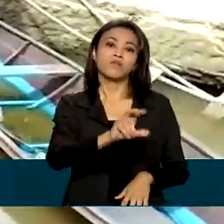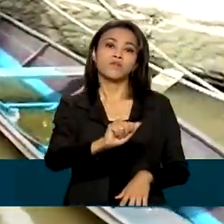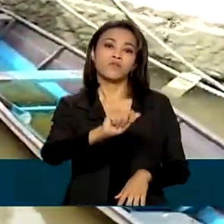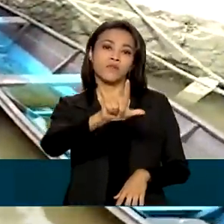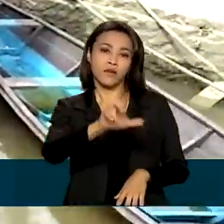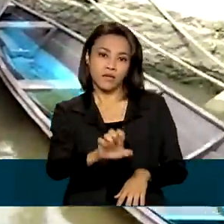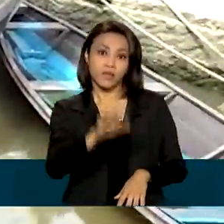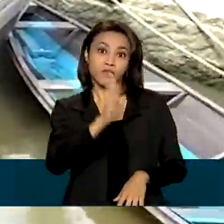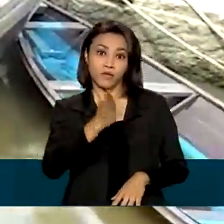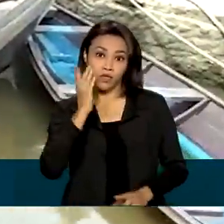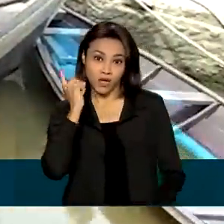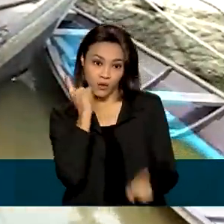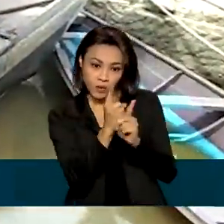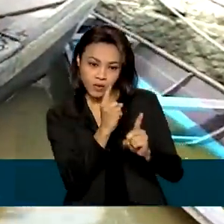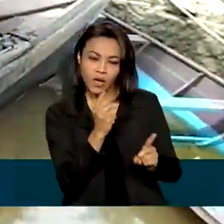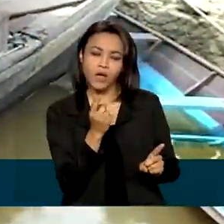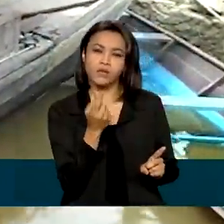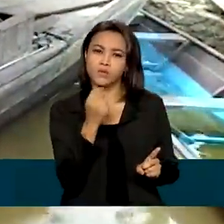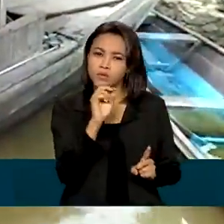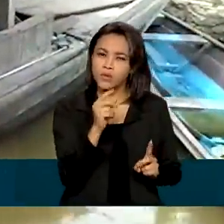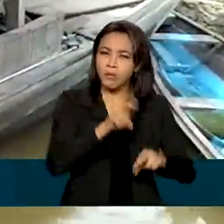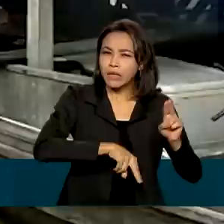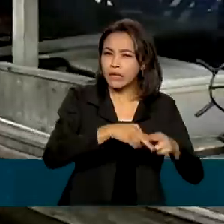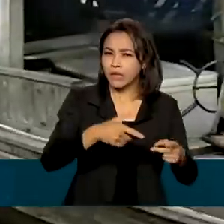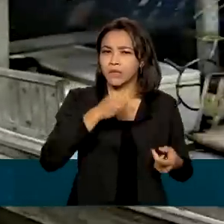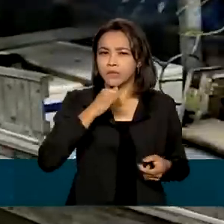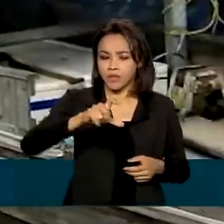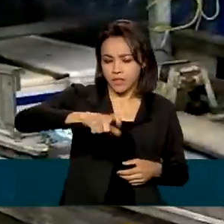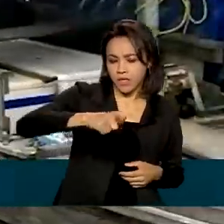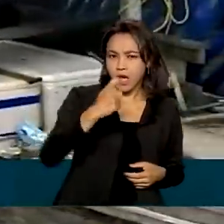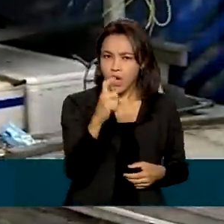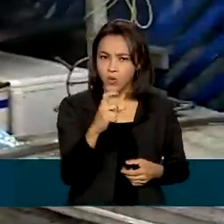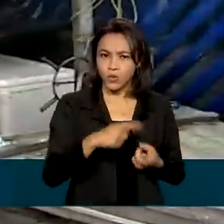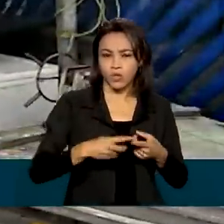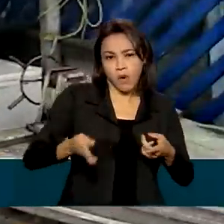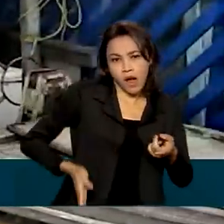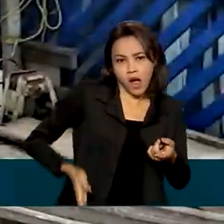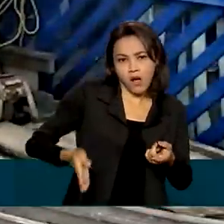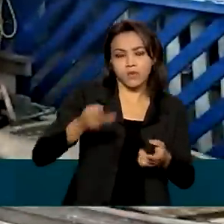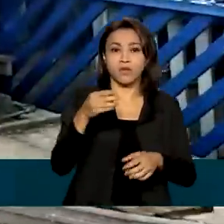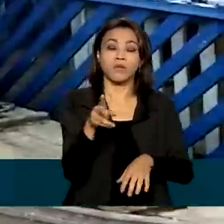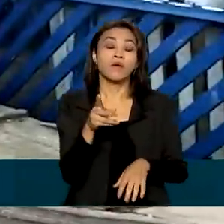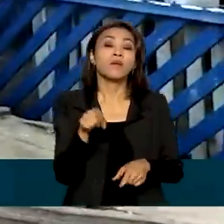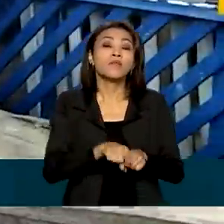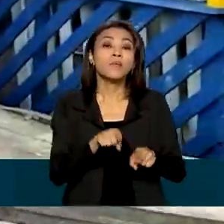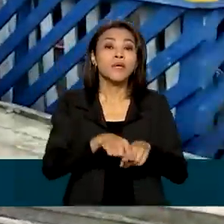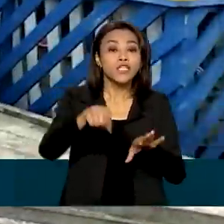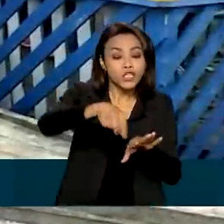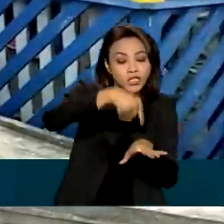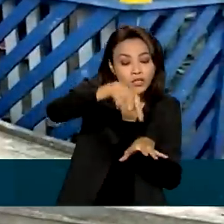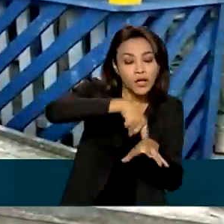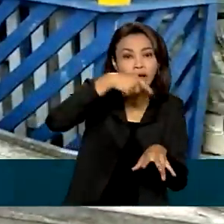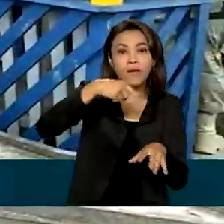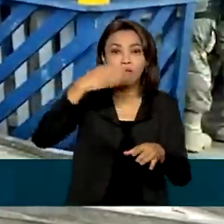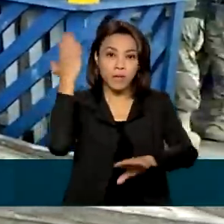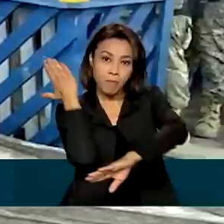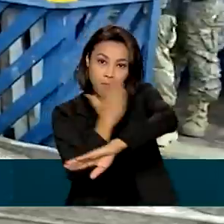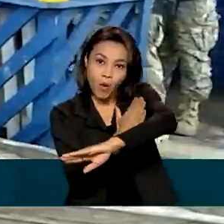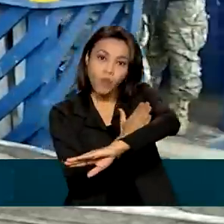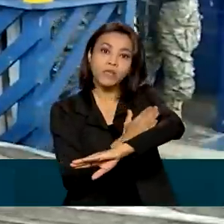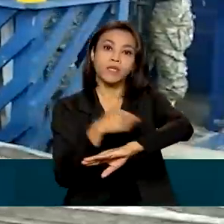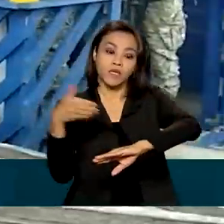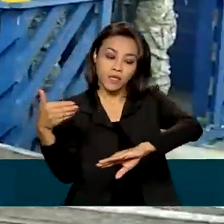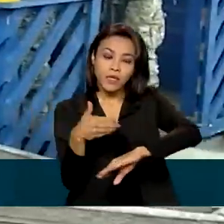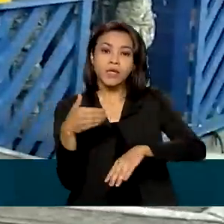objetos pessoais dos desaparecidos. Um cartão de saúde, uma calça preta, um chinelo e um par de botas pertencentes a Bruno